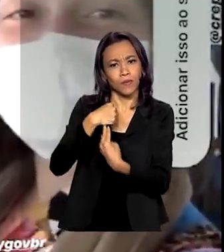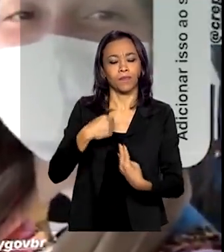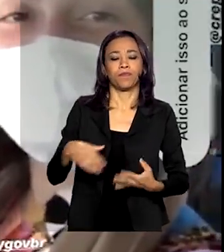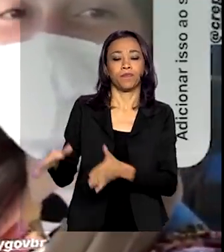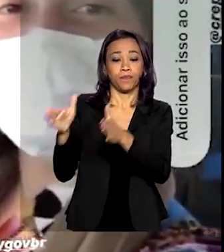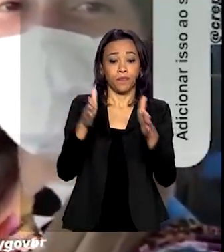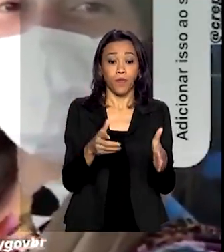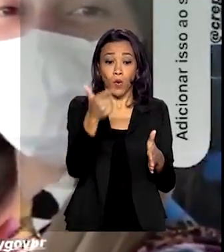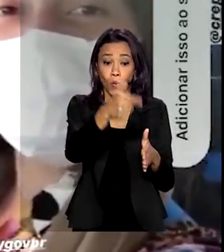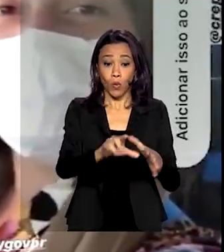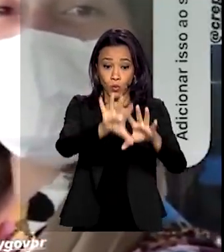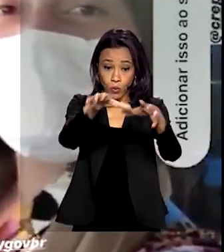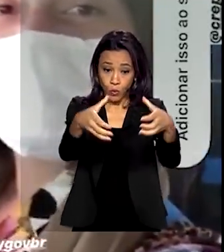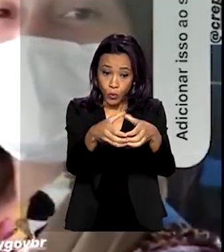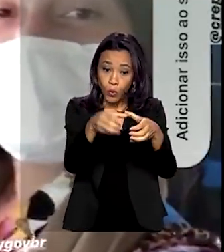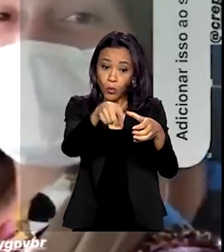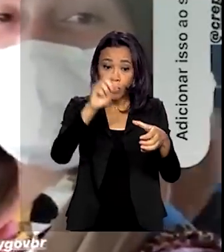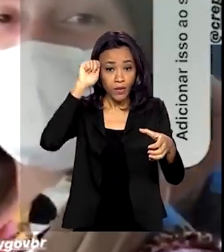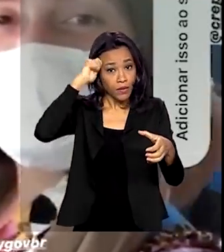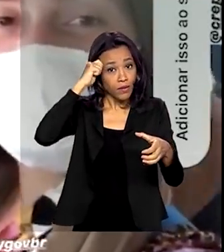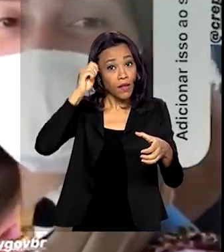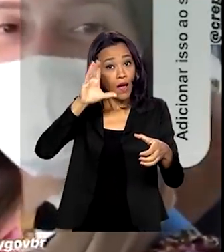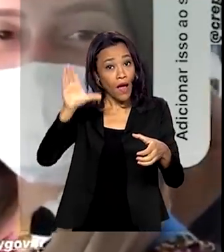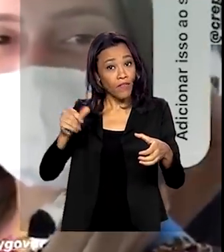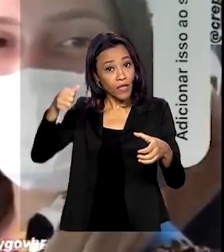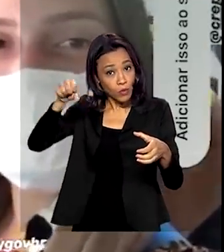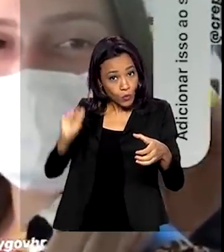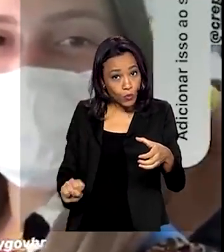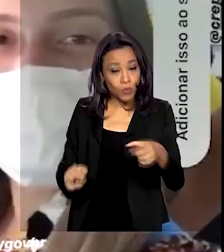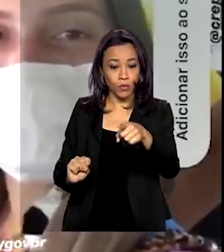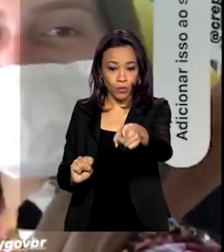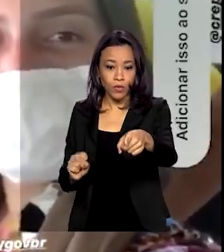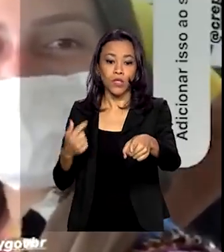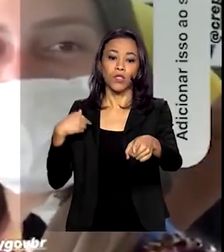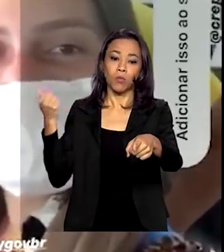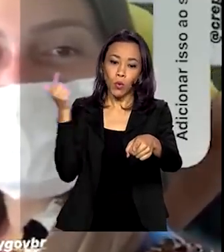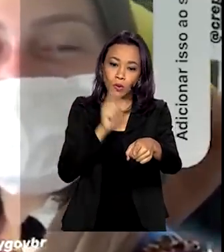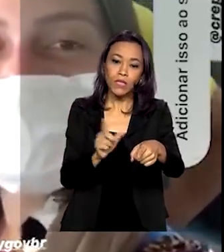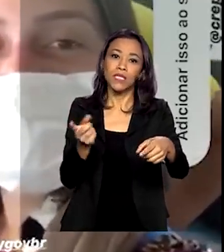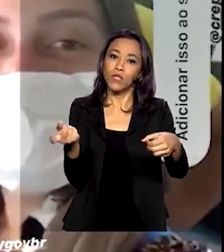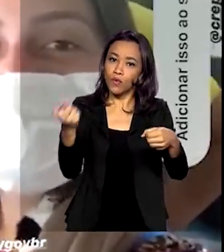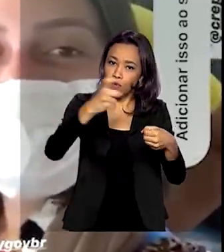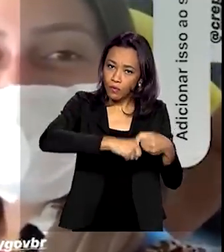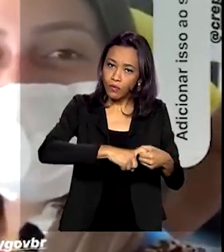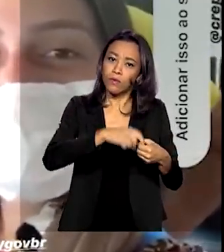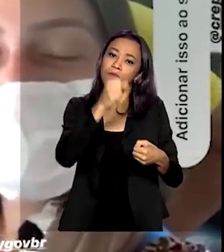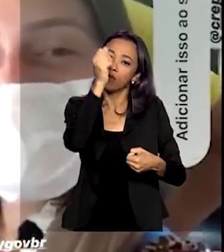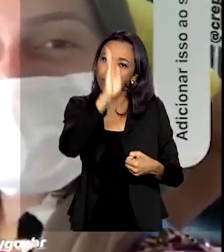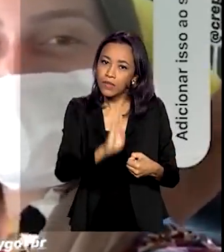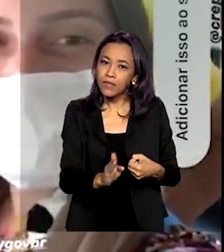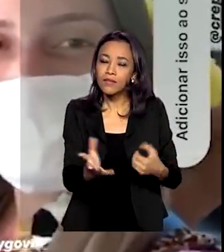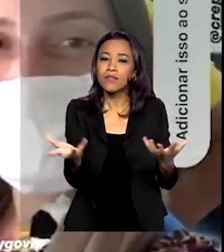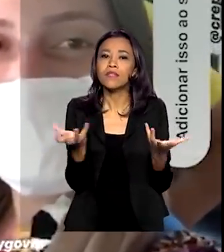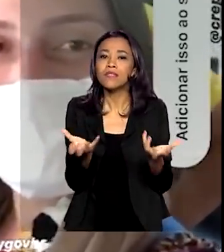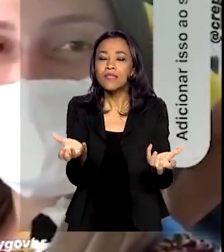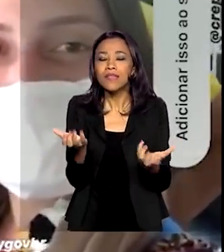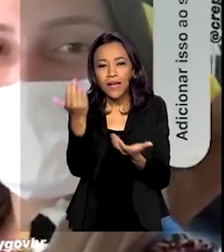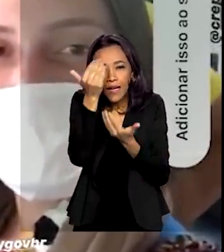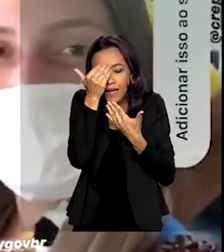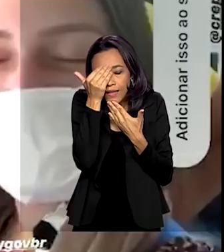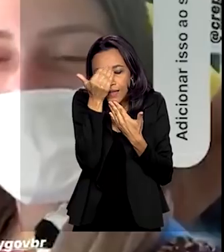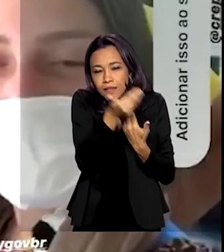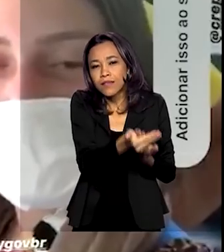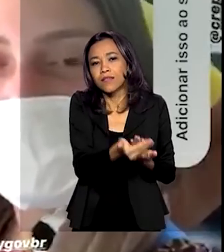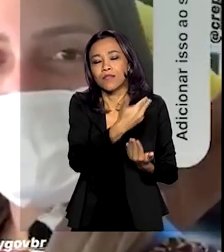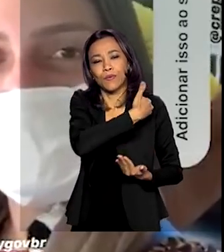brasileiros embarcou da África do Sul. Finalmente a gente está conseguindo embarcar para o Brasil, e a gente queria agradecer muito o